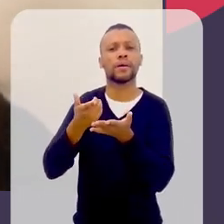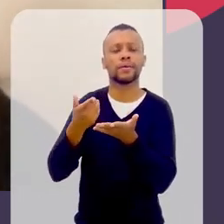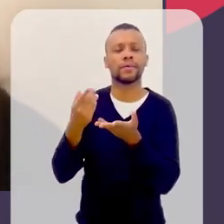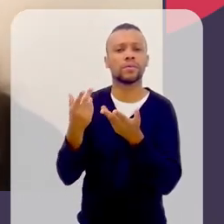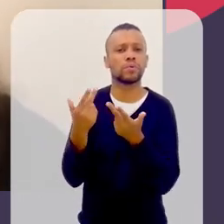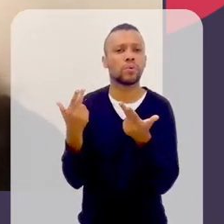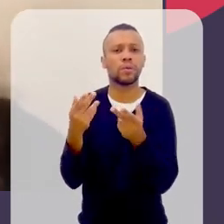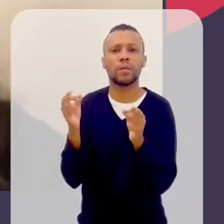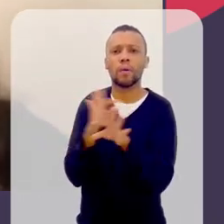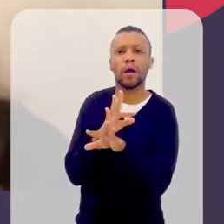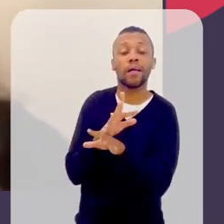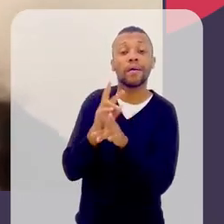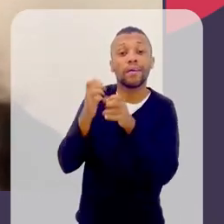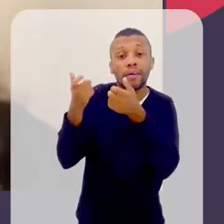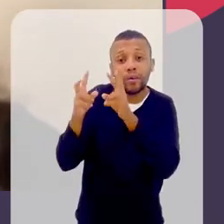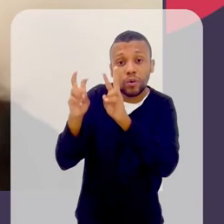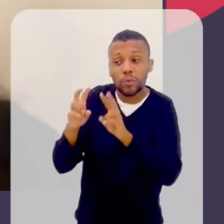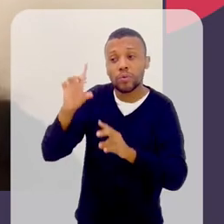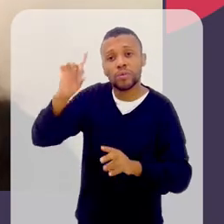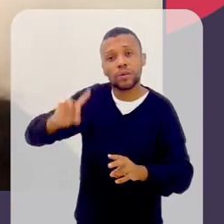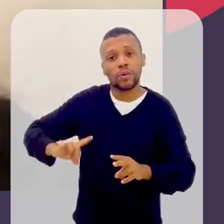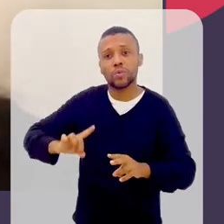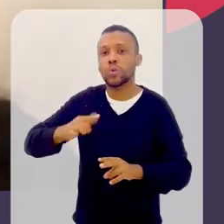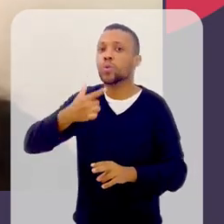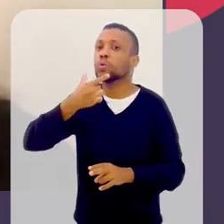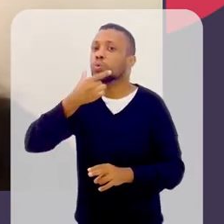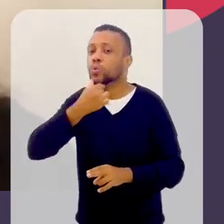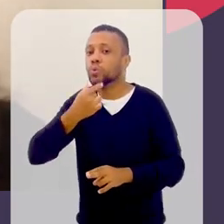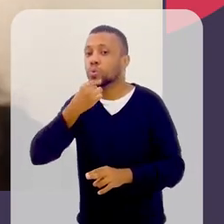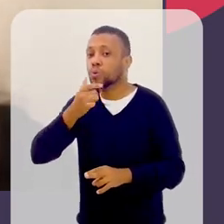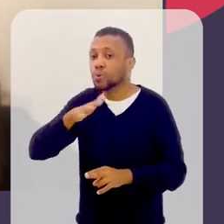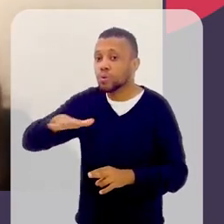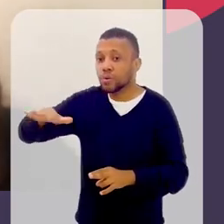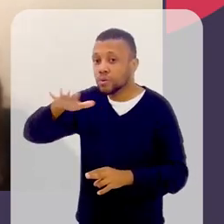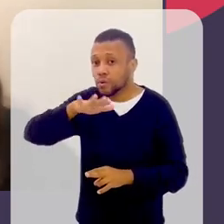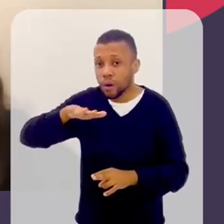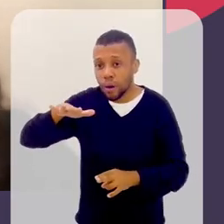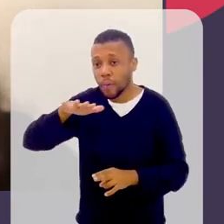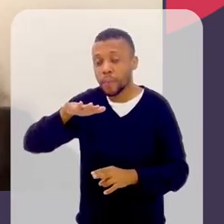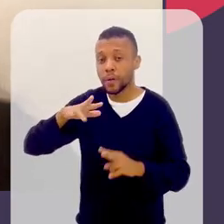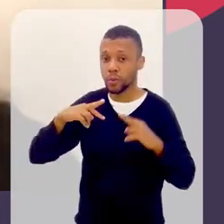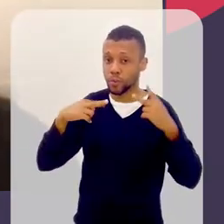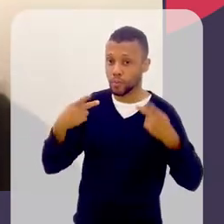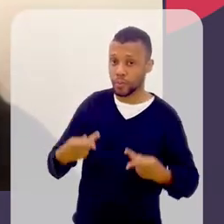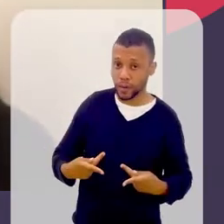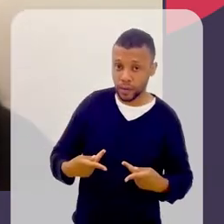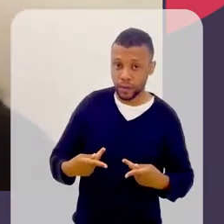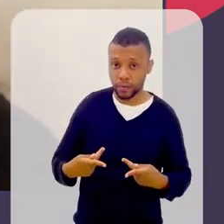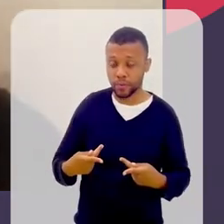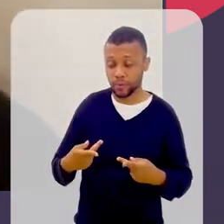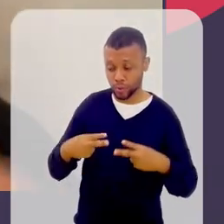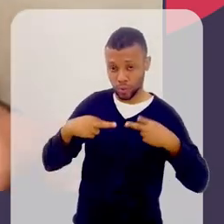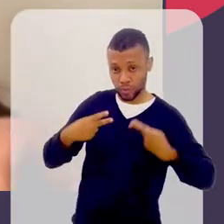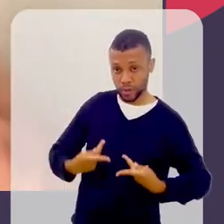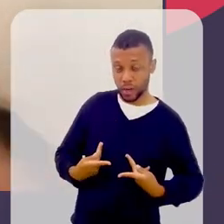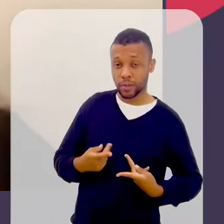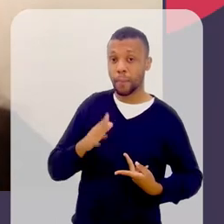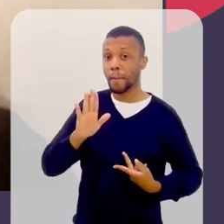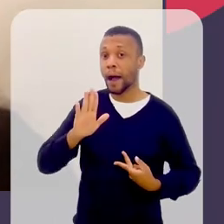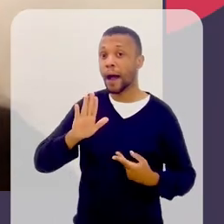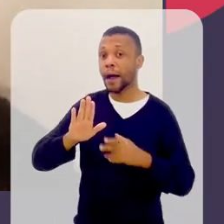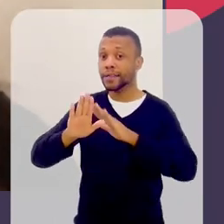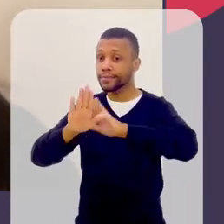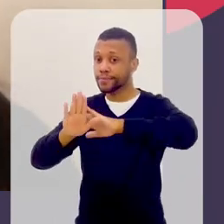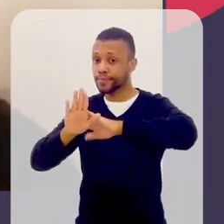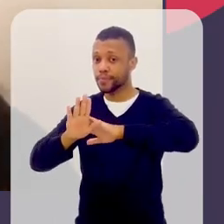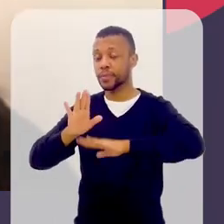dos direitos humanos, dos direitos dos homens... Dos direitos humanos, mas é do direito dos homens. A gente precisa